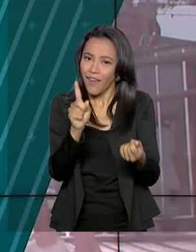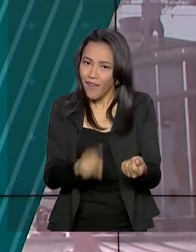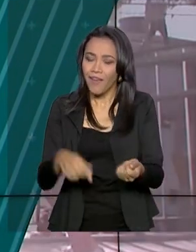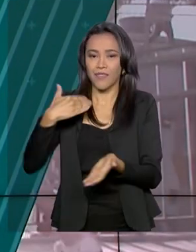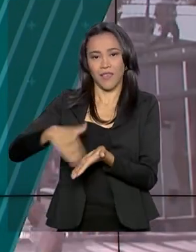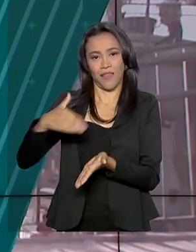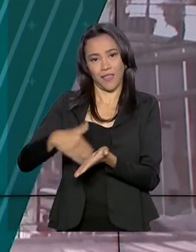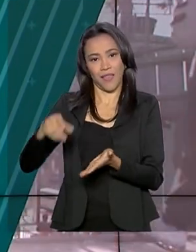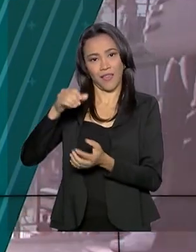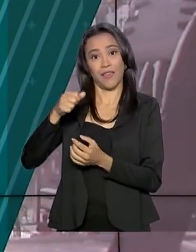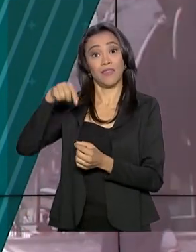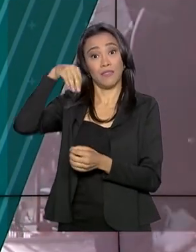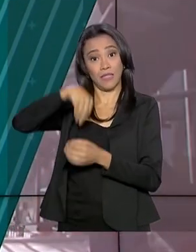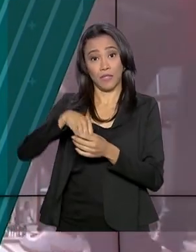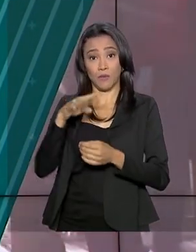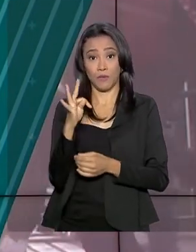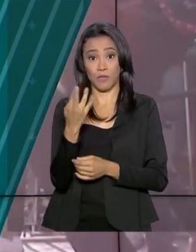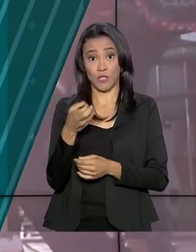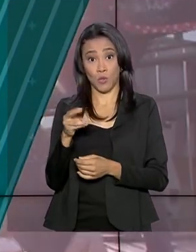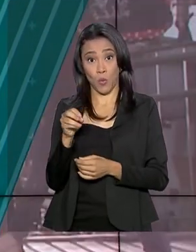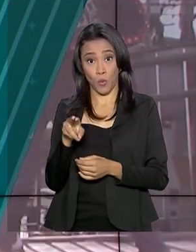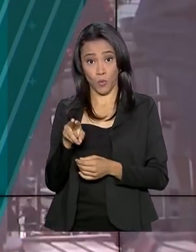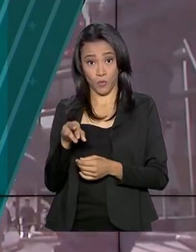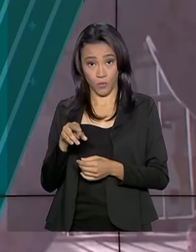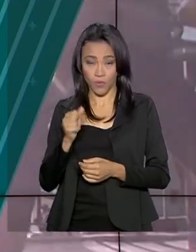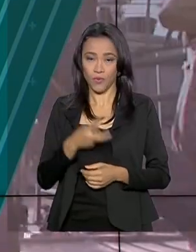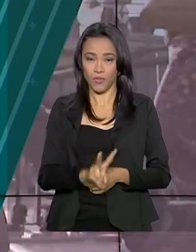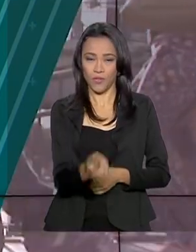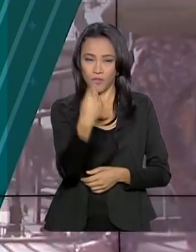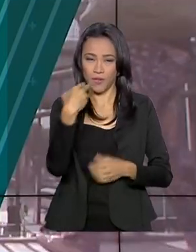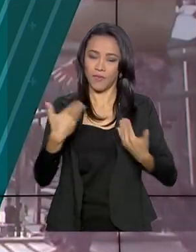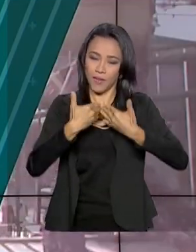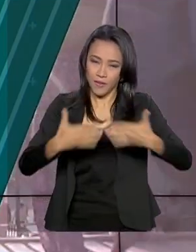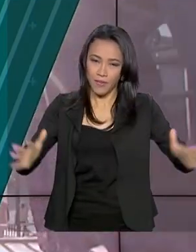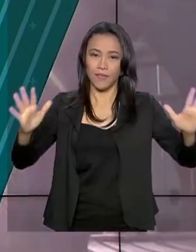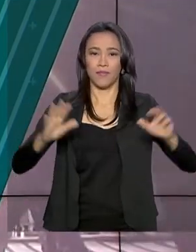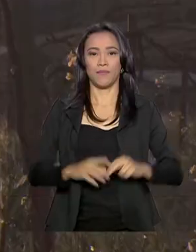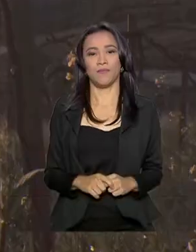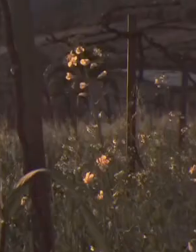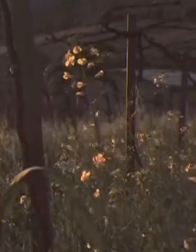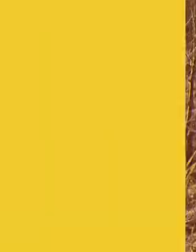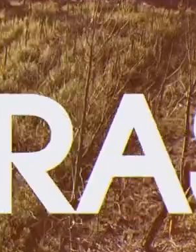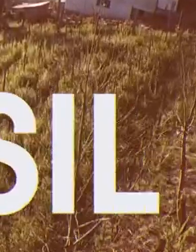Secretaria do Tesouro. Fique com a gente, o Brasil em Dia já está no ar.